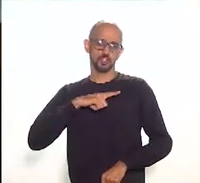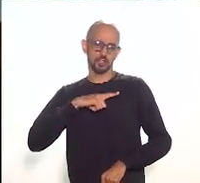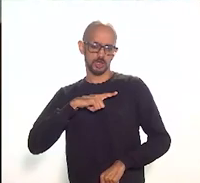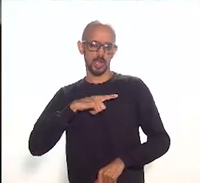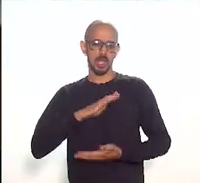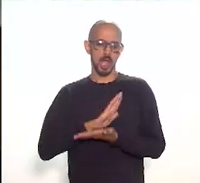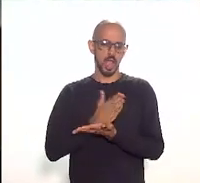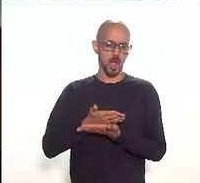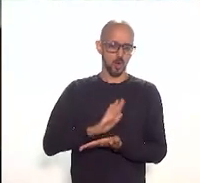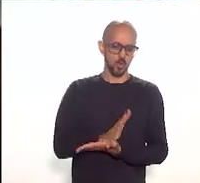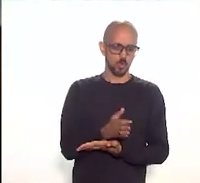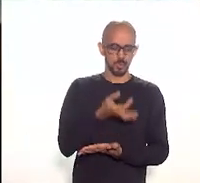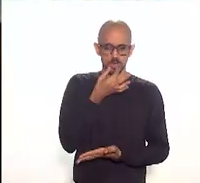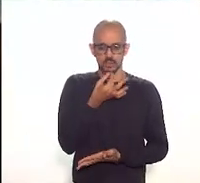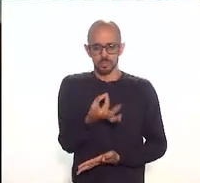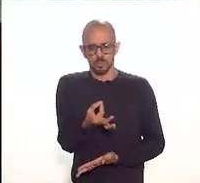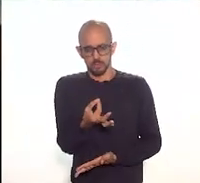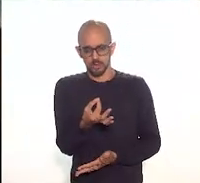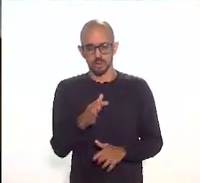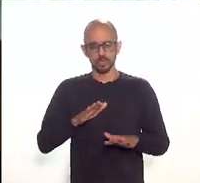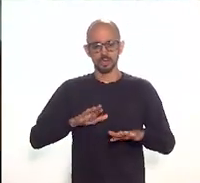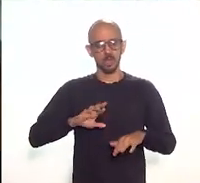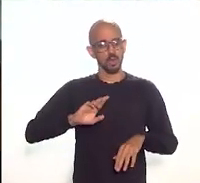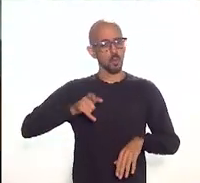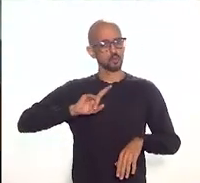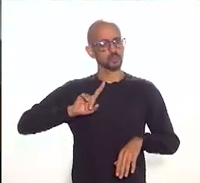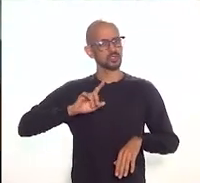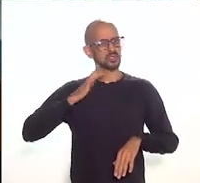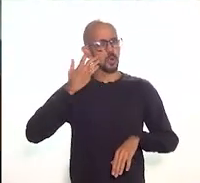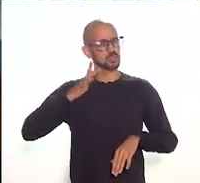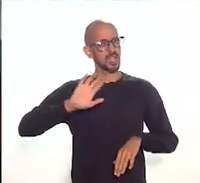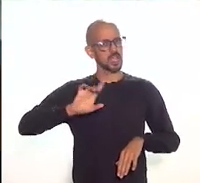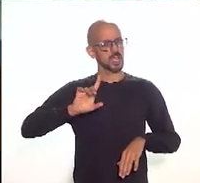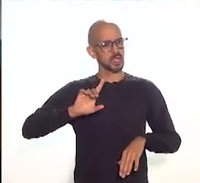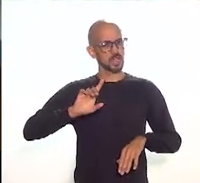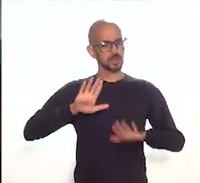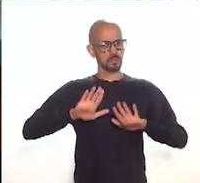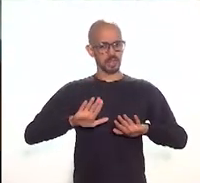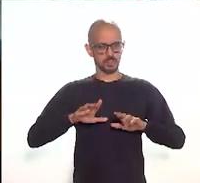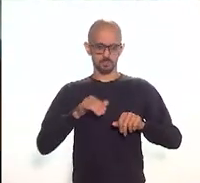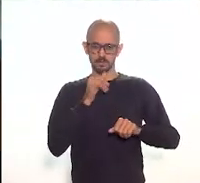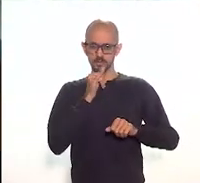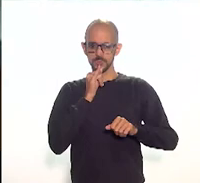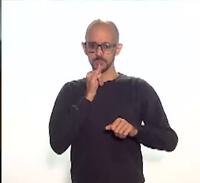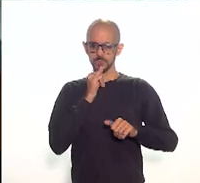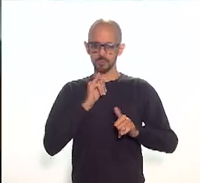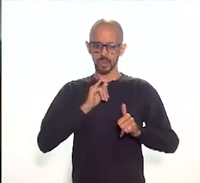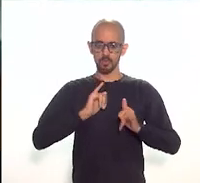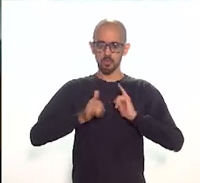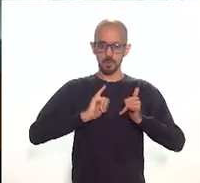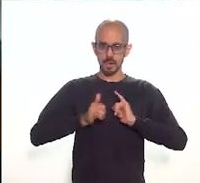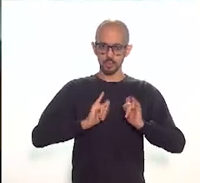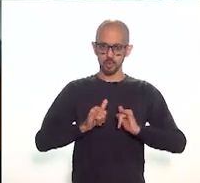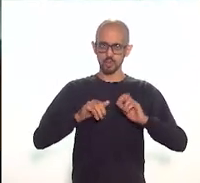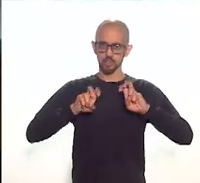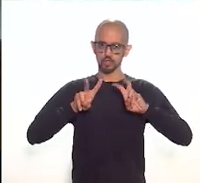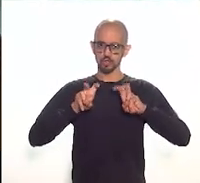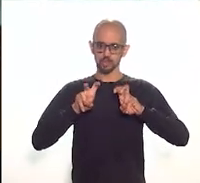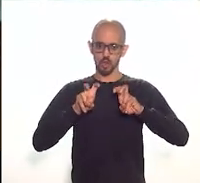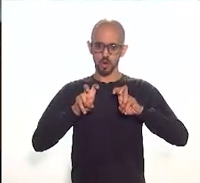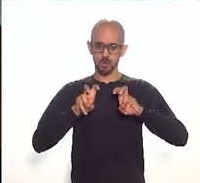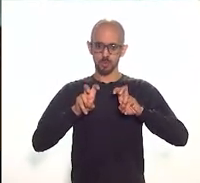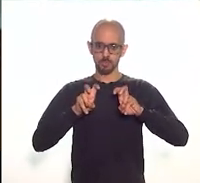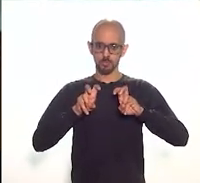não sei se esse é o espaço ideal para fazer, mas em relação a dados de tombamento e de caracterização